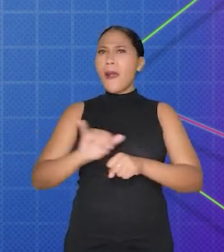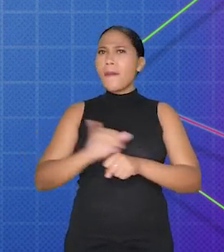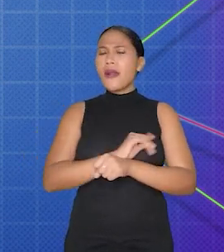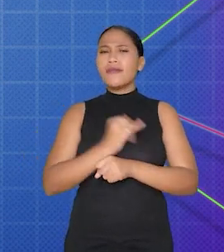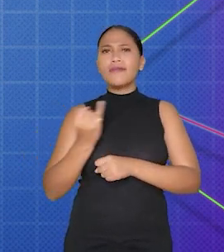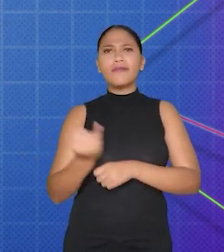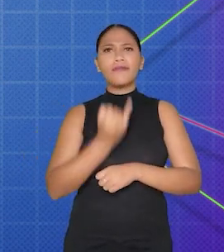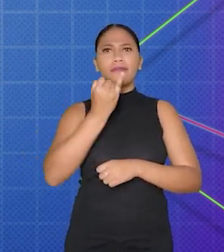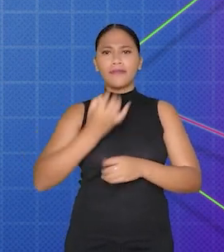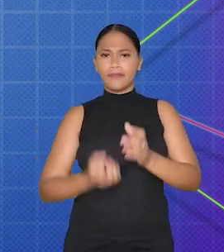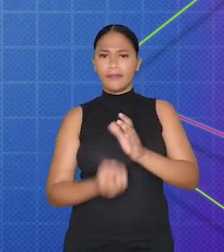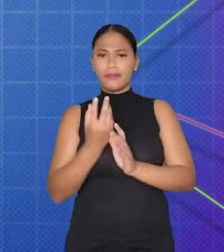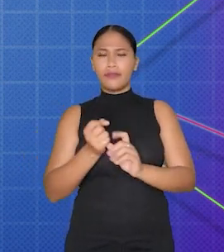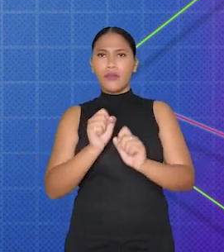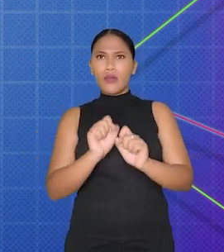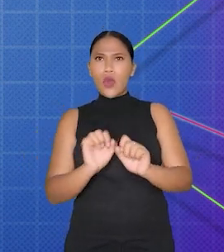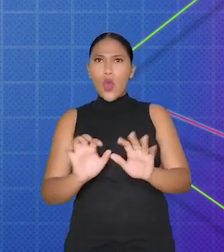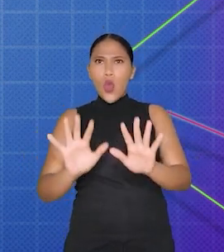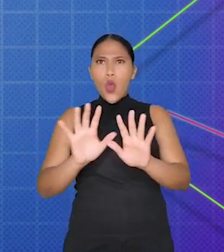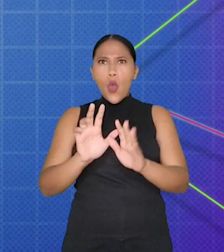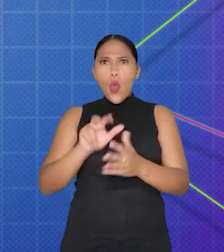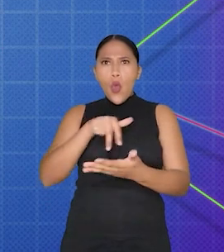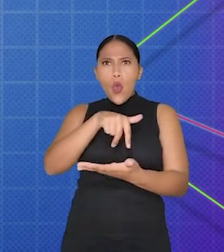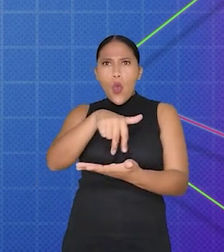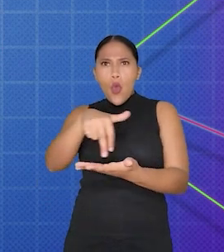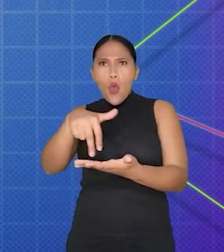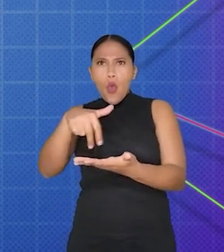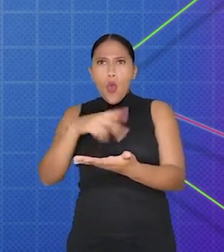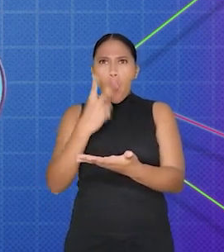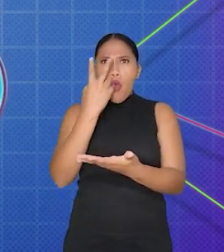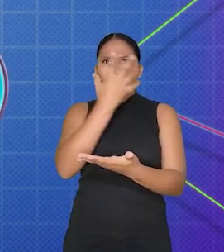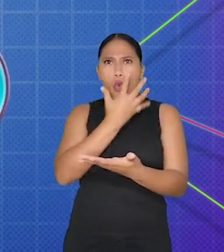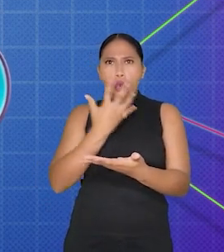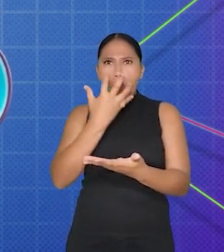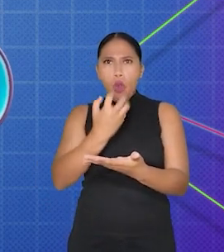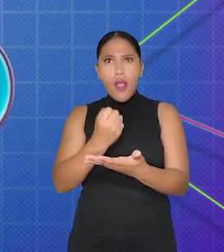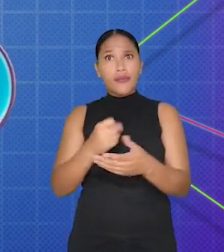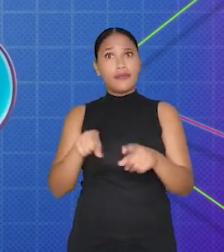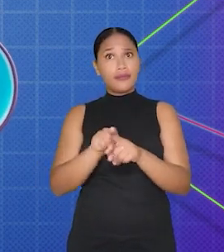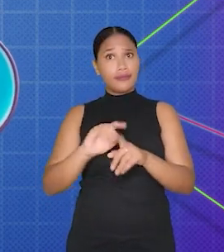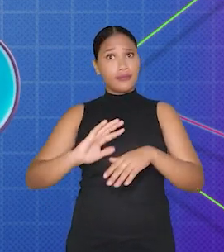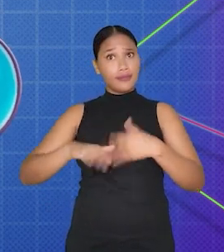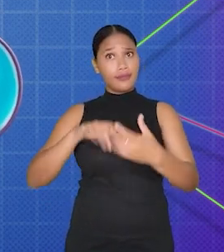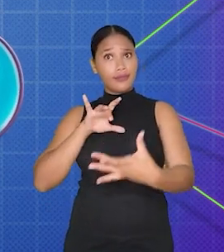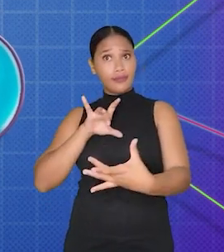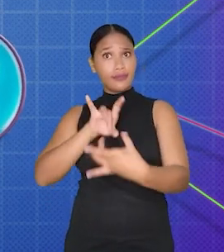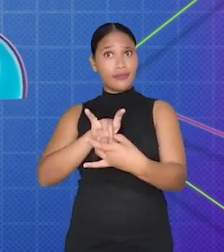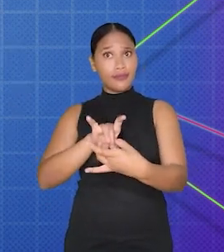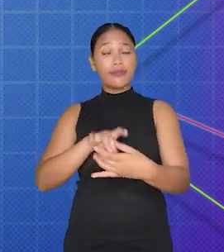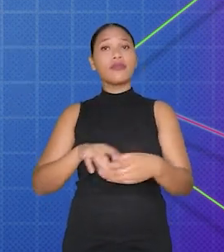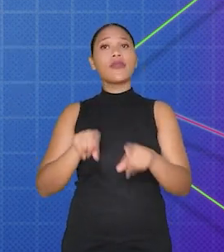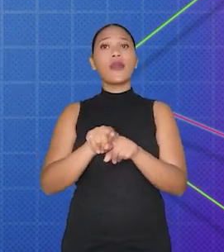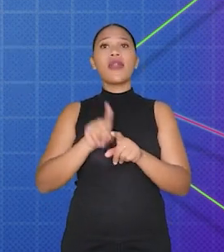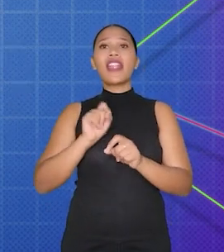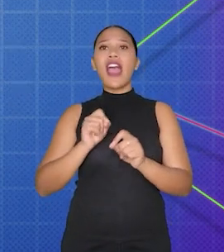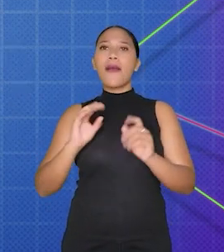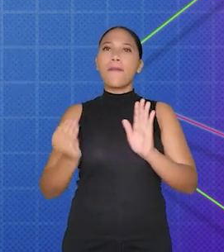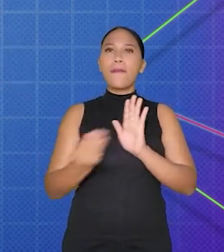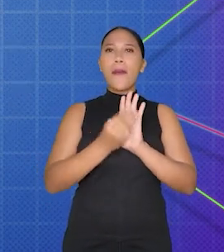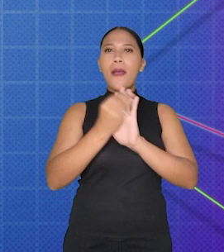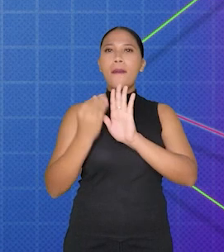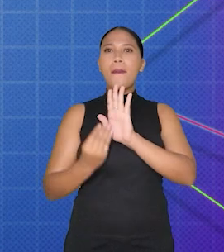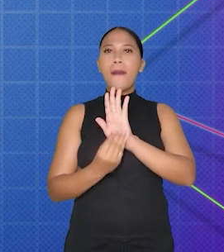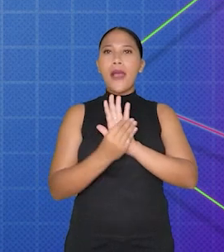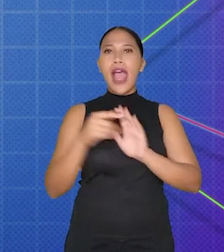essencial para a criação de jogos visualmente atraentes e interativos. Com essa funcionalidade, é possível incorporar elementos